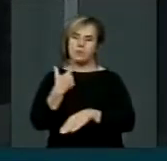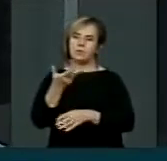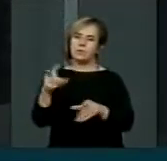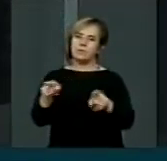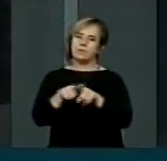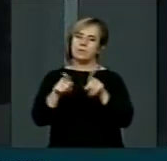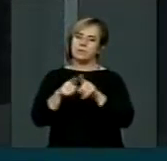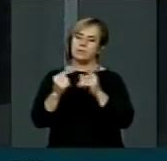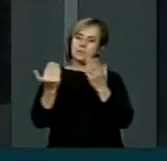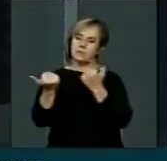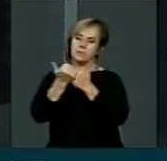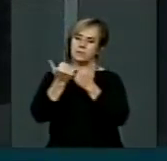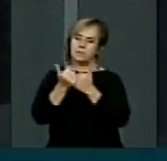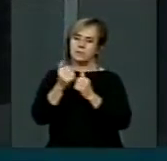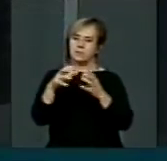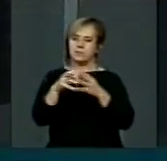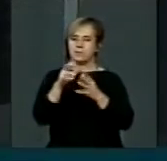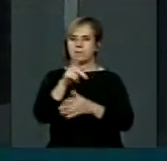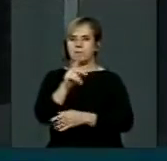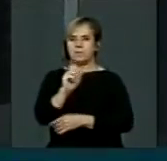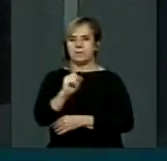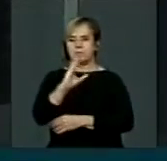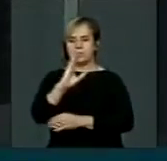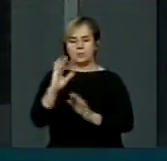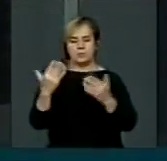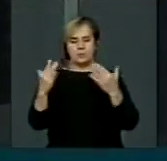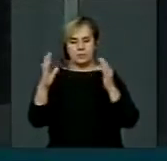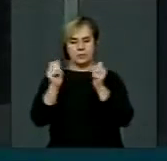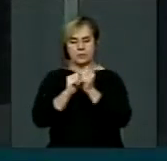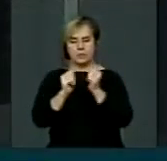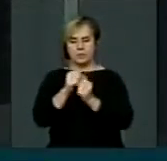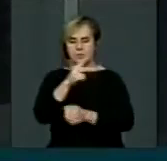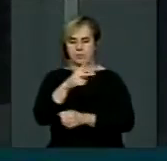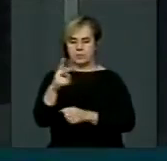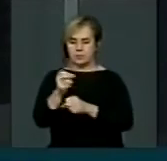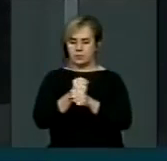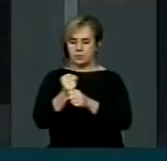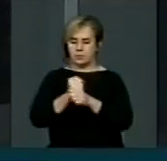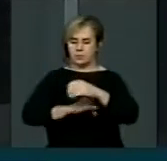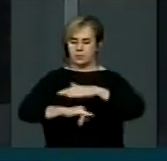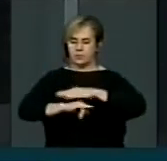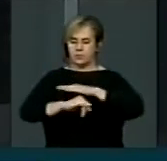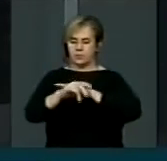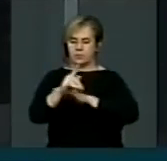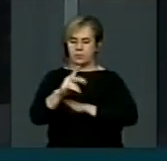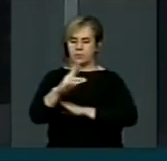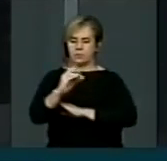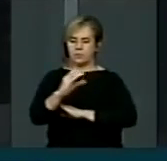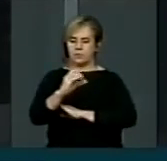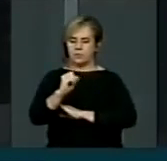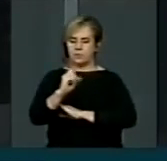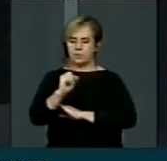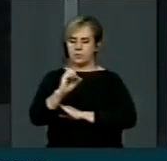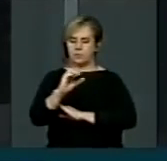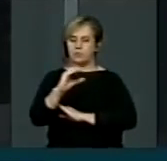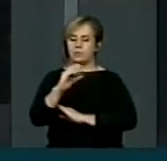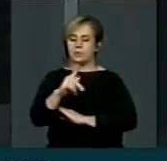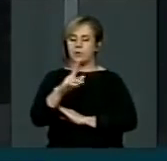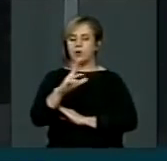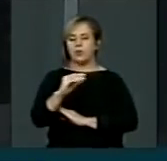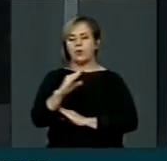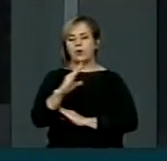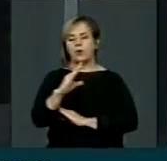também, em nome da bancada do PSC, fazer essa homenagem pelos 22 anos do Instituto Processos de Cultura e Aperfeiçoamento Jurídico.